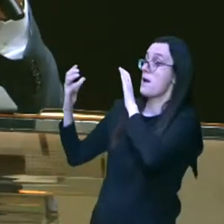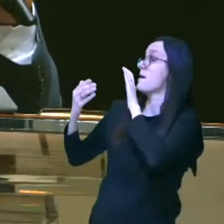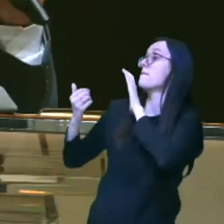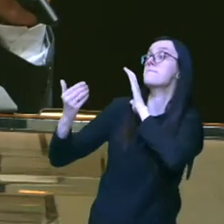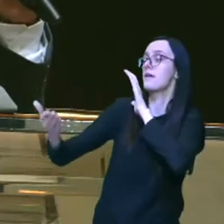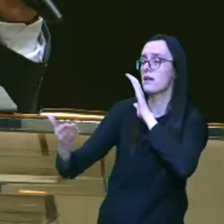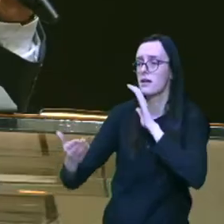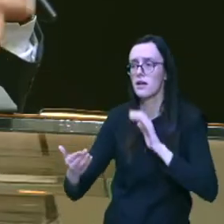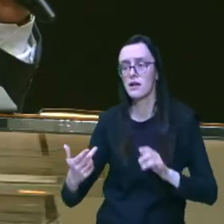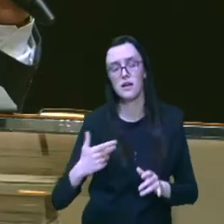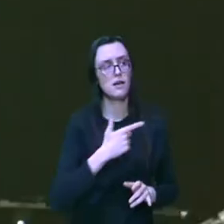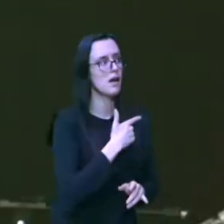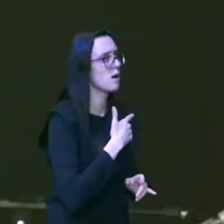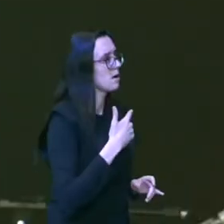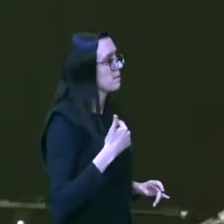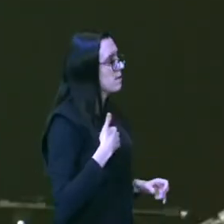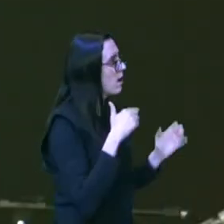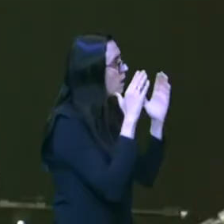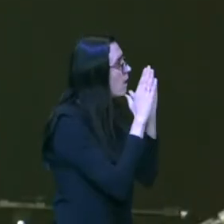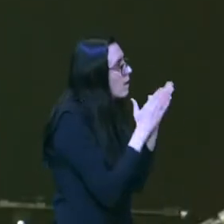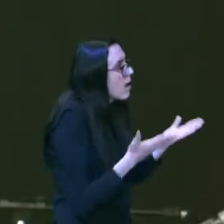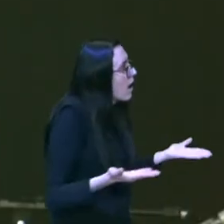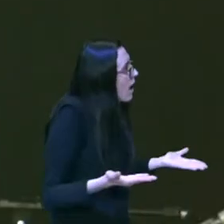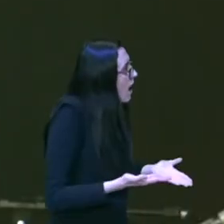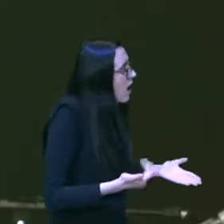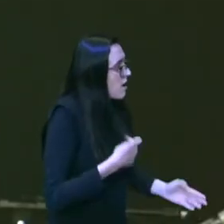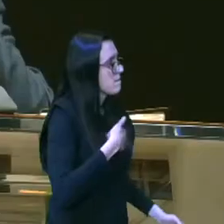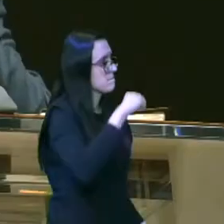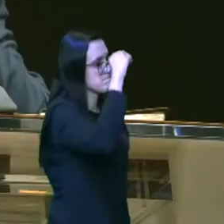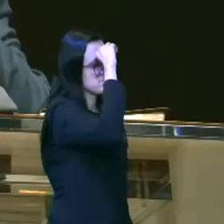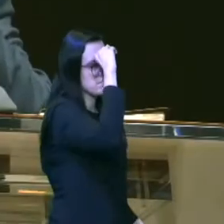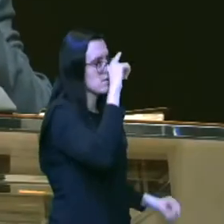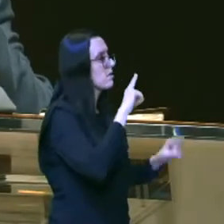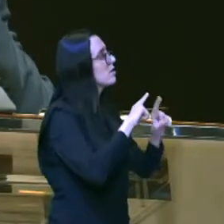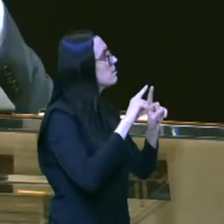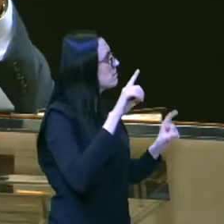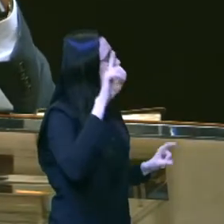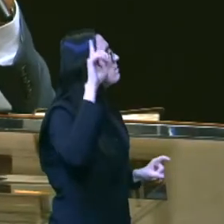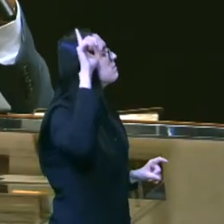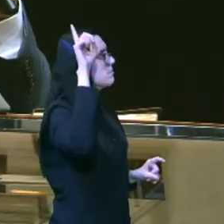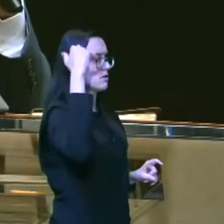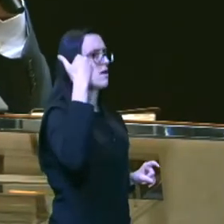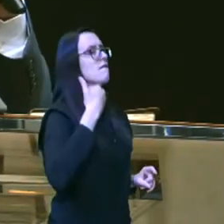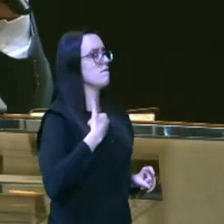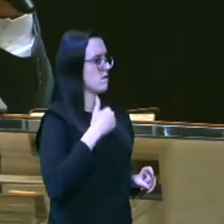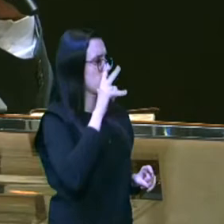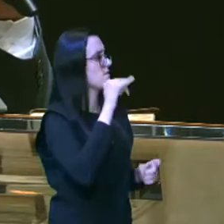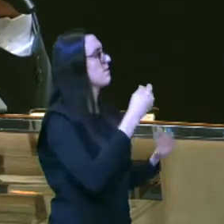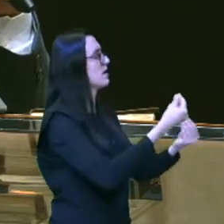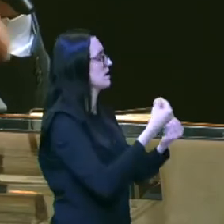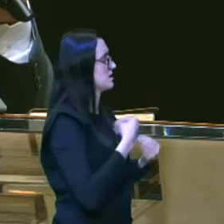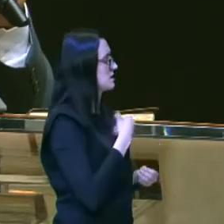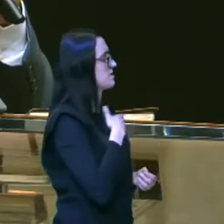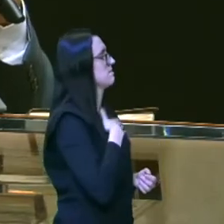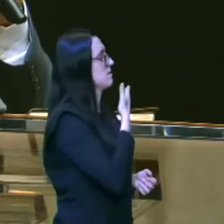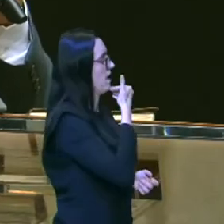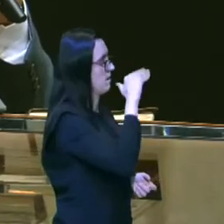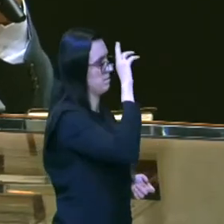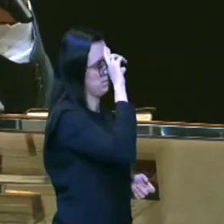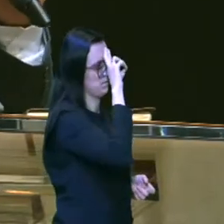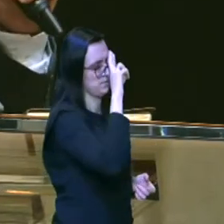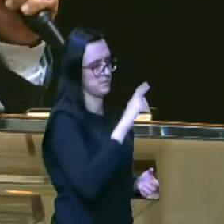pastor eu estava orando agora e eu não sabia como mas Deus falou que ele iria providenciar o meu almoço